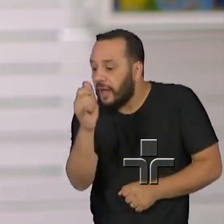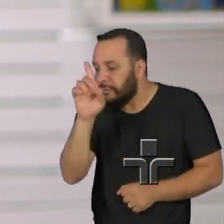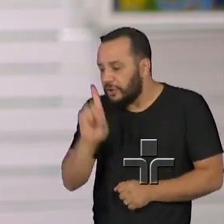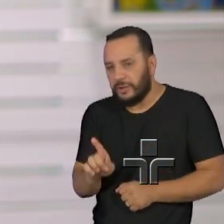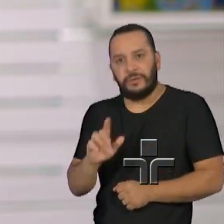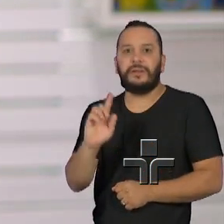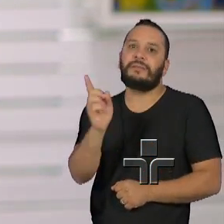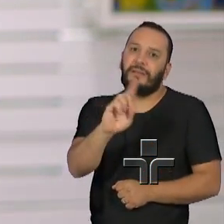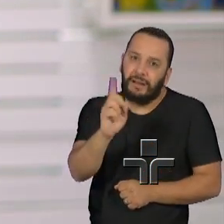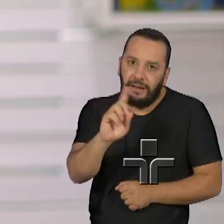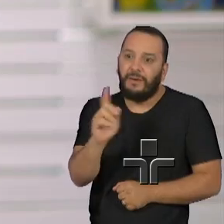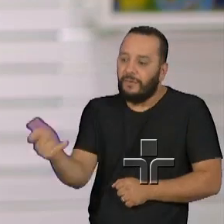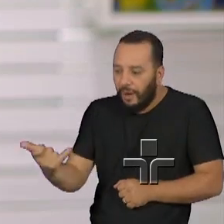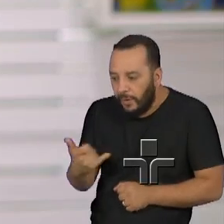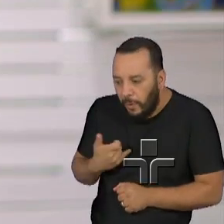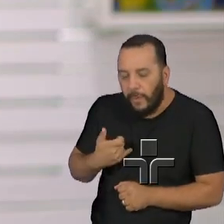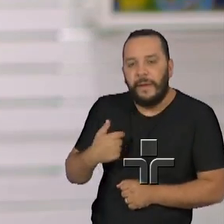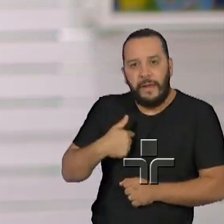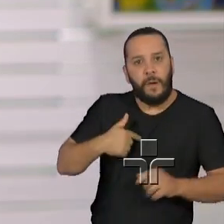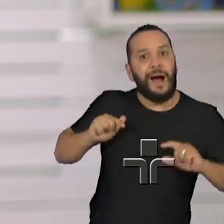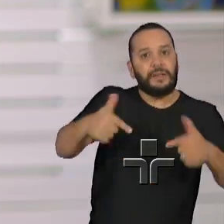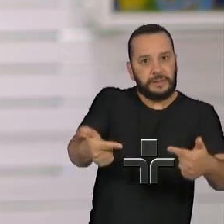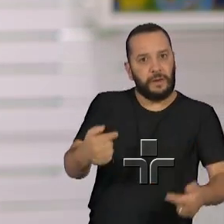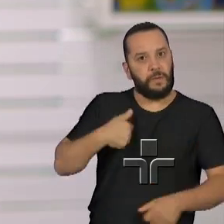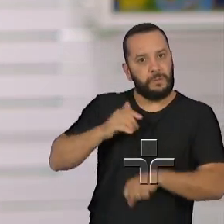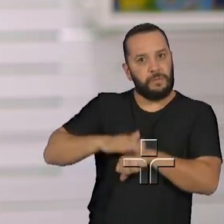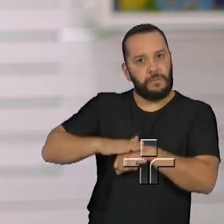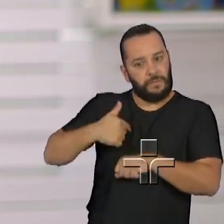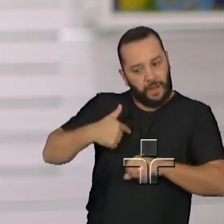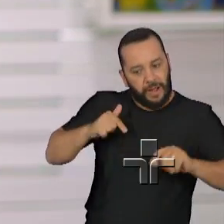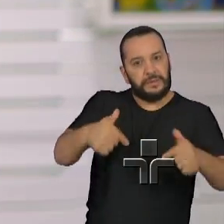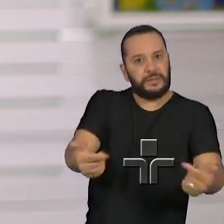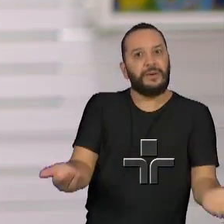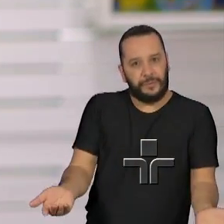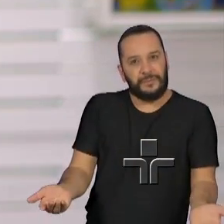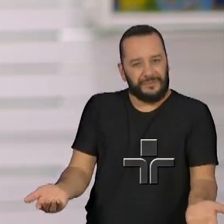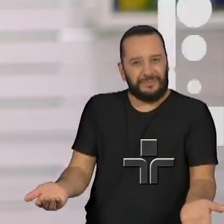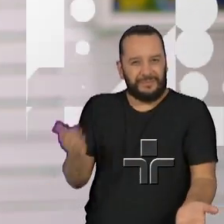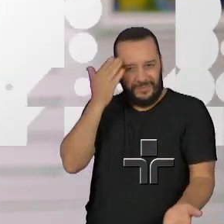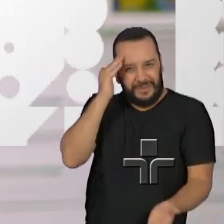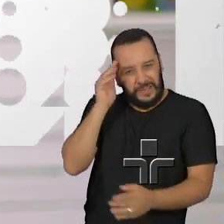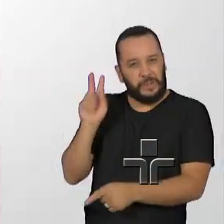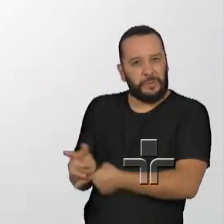de fato não aconteça e primar, de fato, pela proteção.